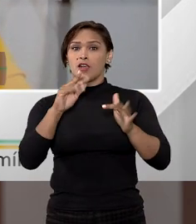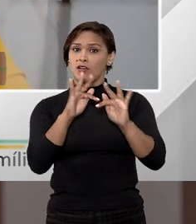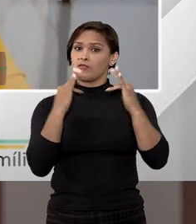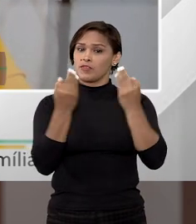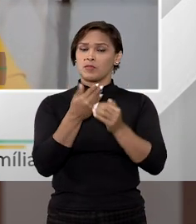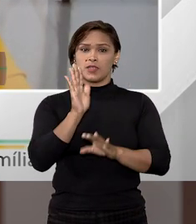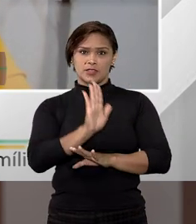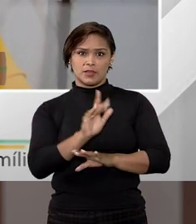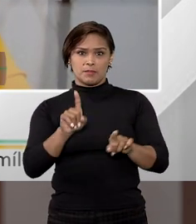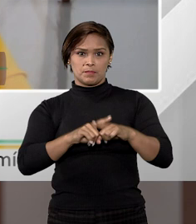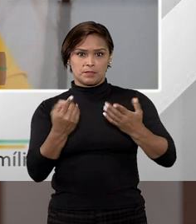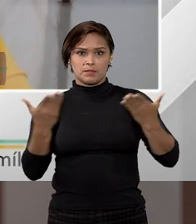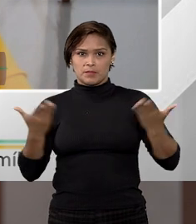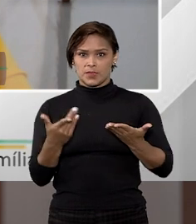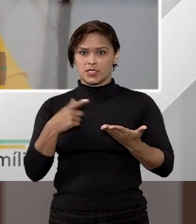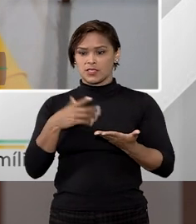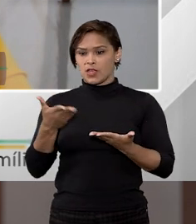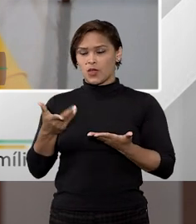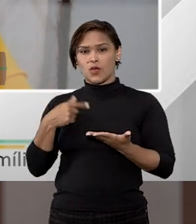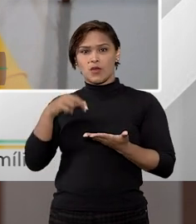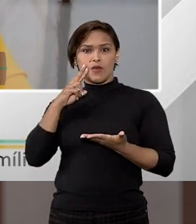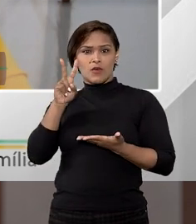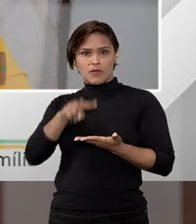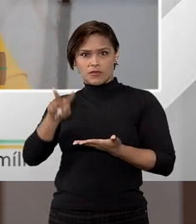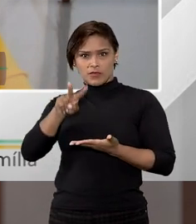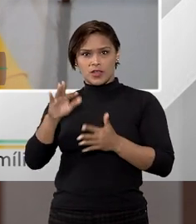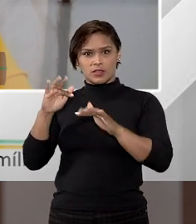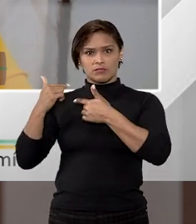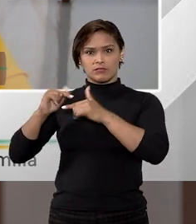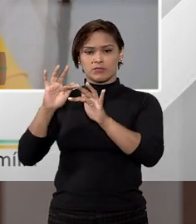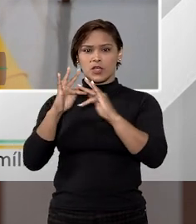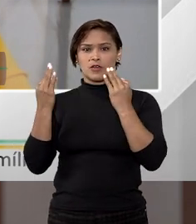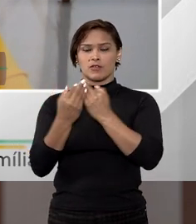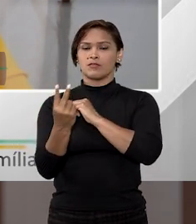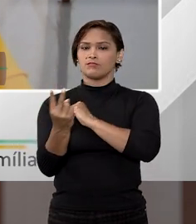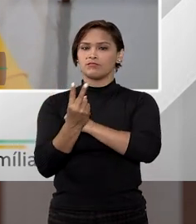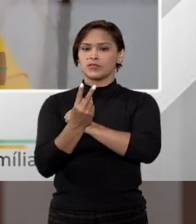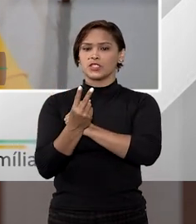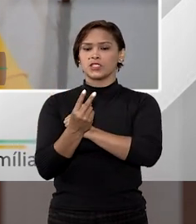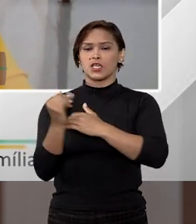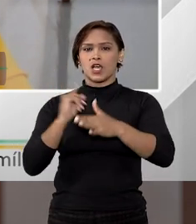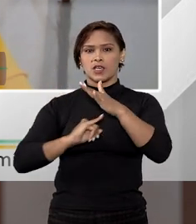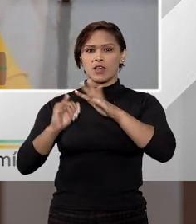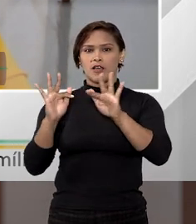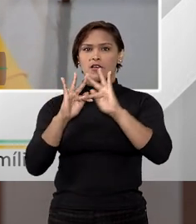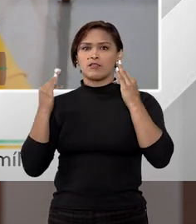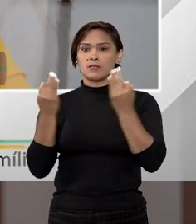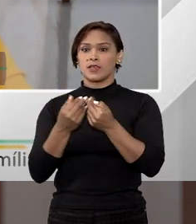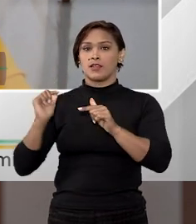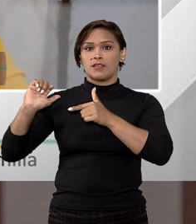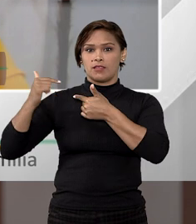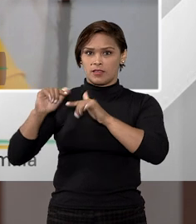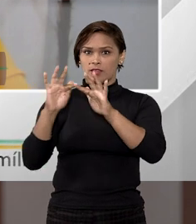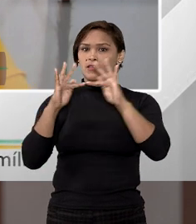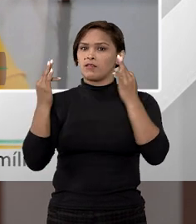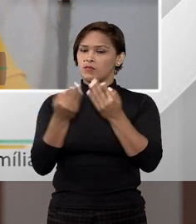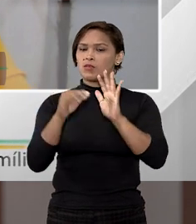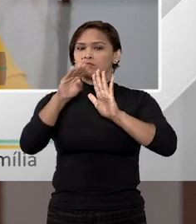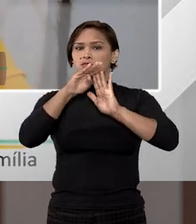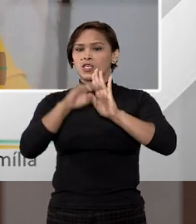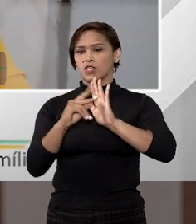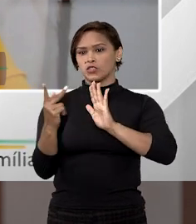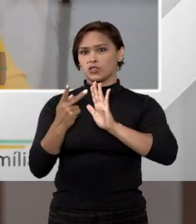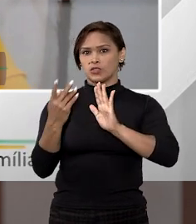família daqui a pouco. Mas, quando falamos sobre o bem de família, essa proteção da entidade familiar e este bem de família pode ser